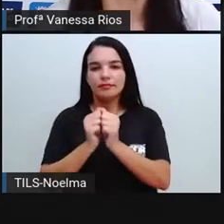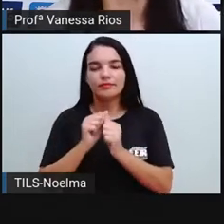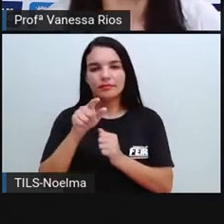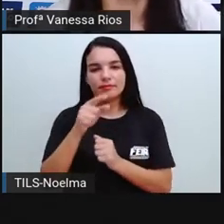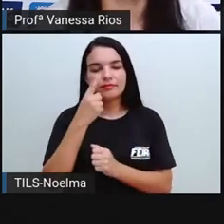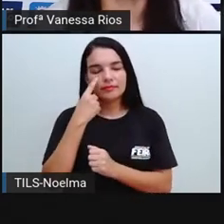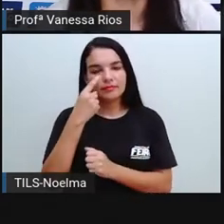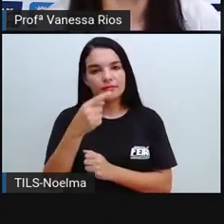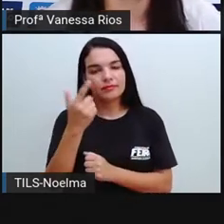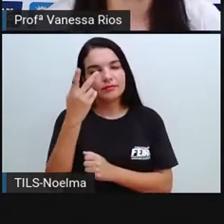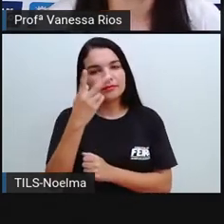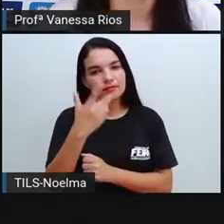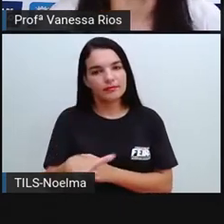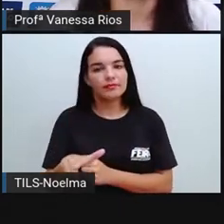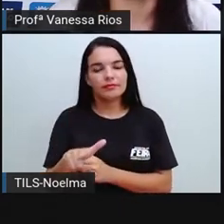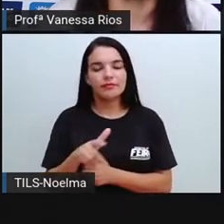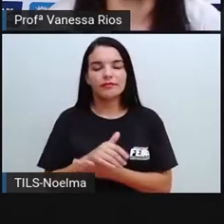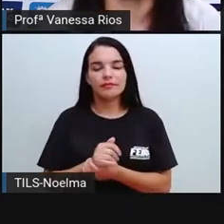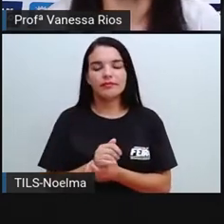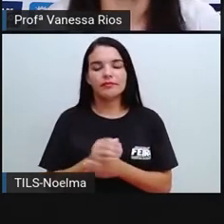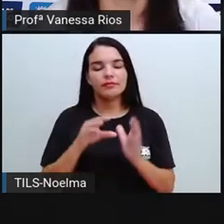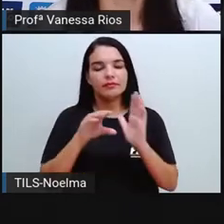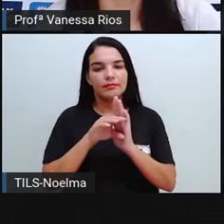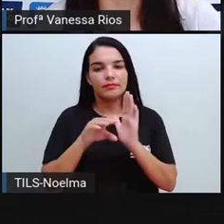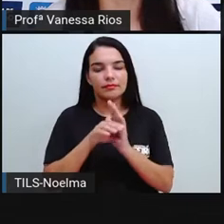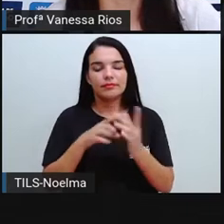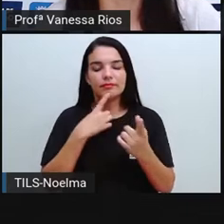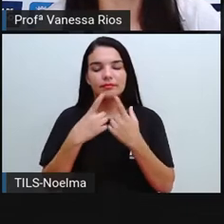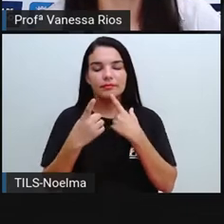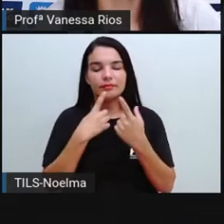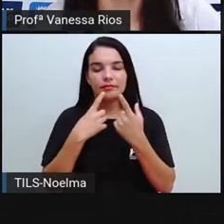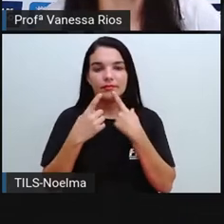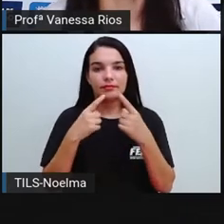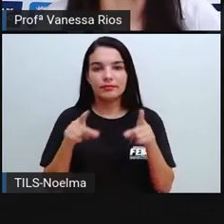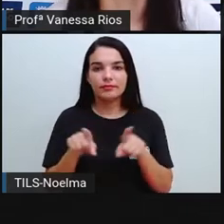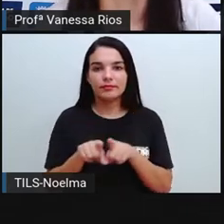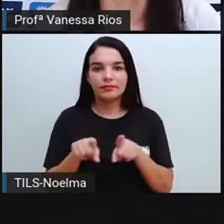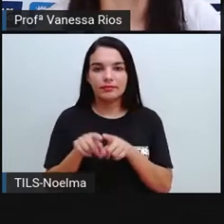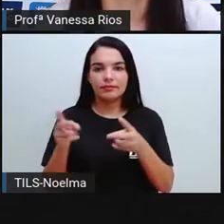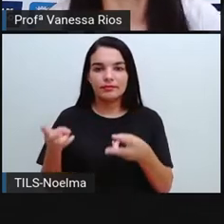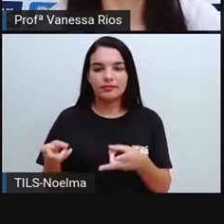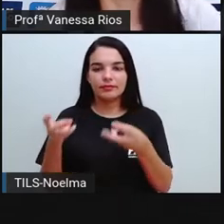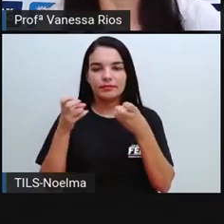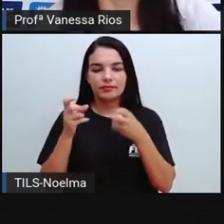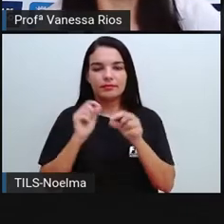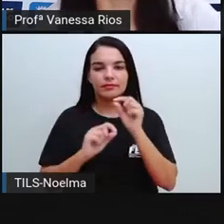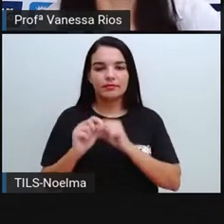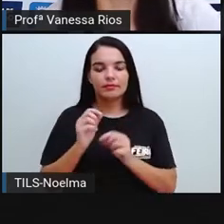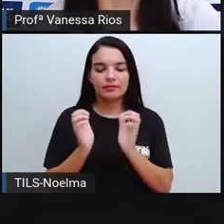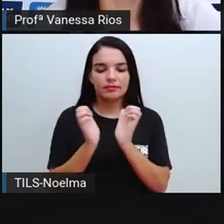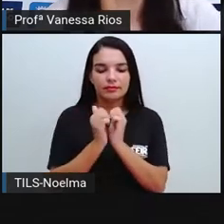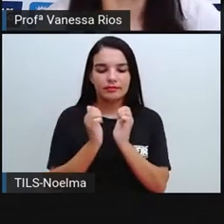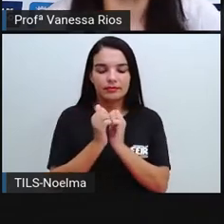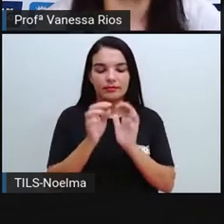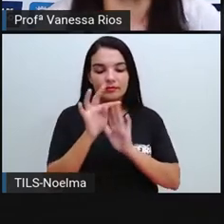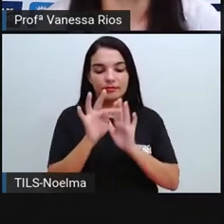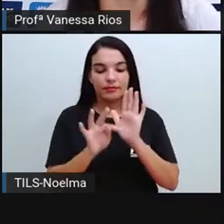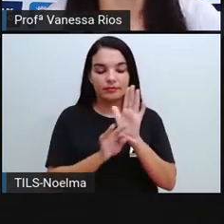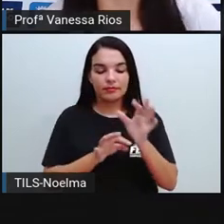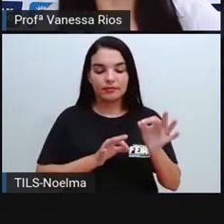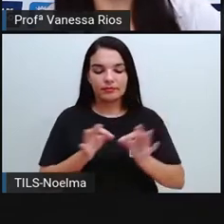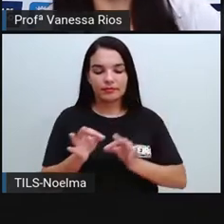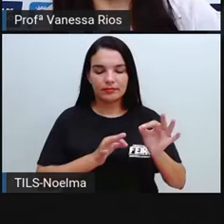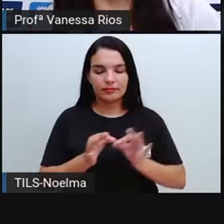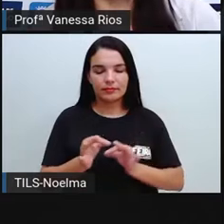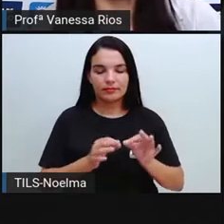revisarmos aí, não só o conceito de entrevista, mas observar como esse gênero textual se organiza